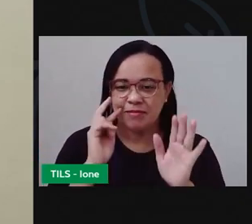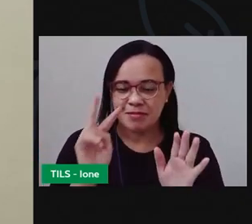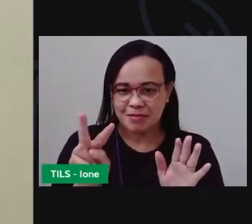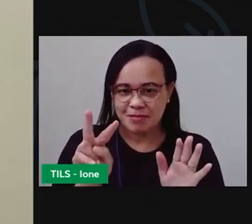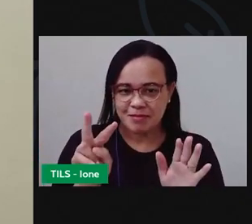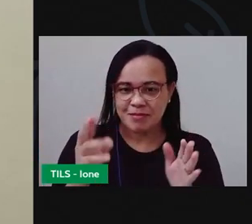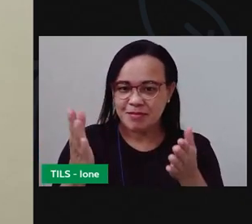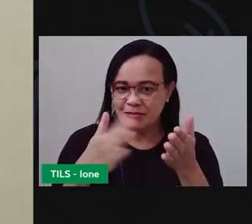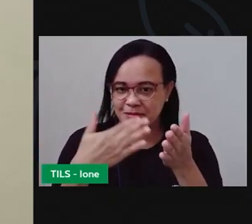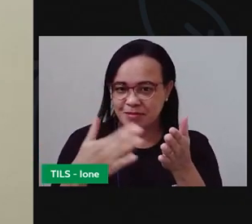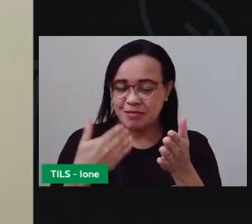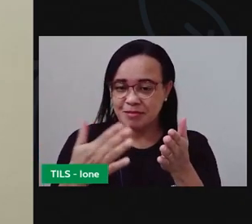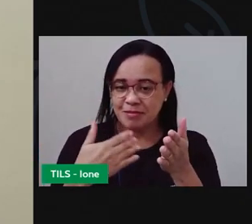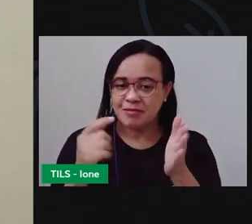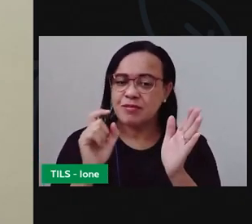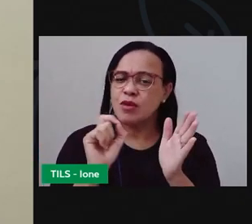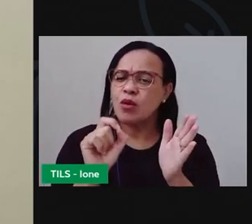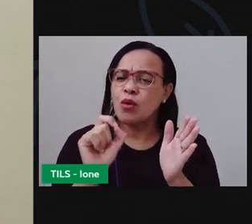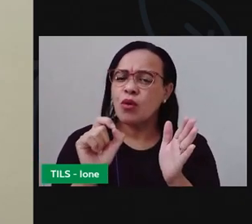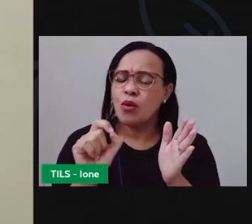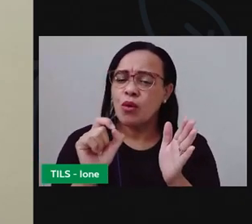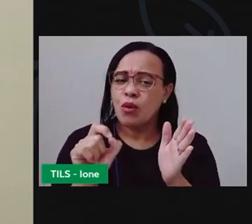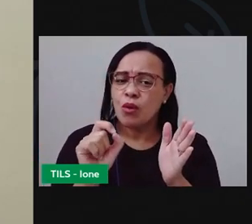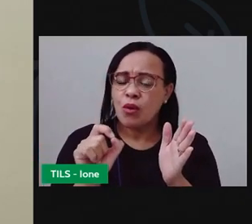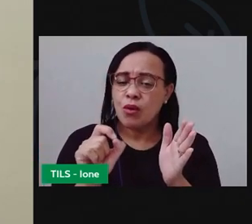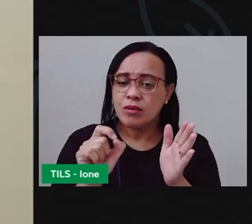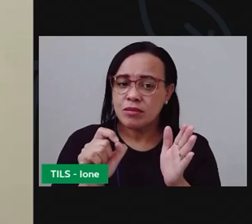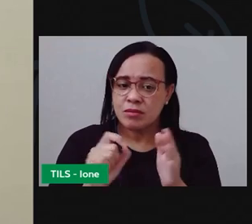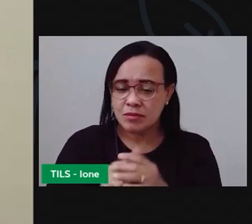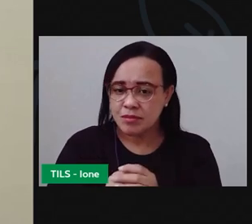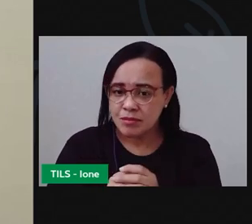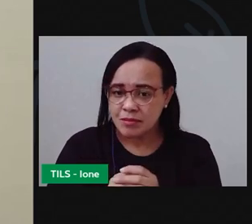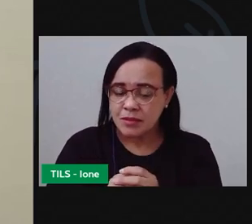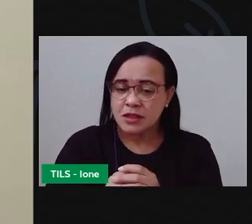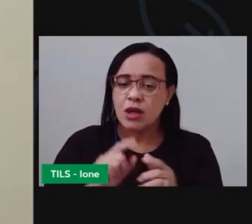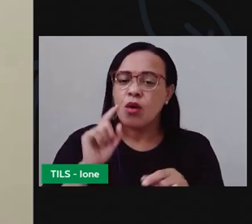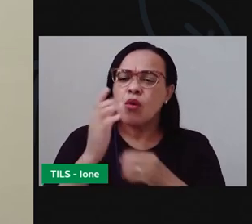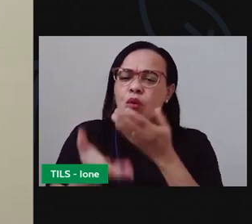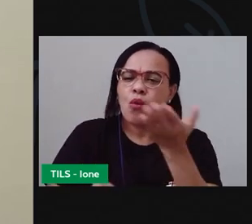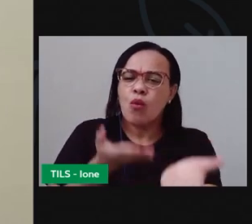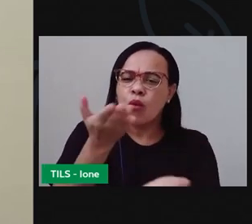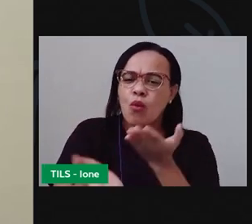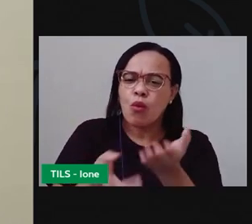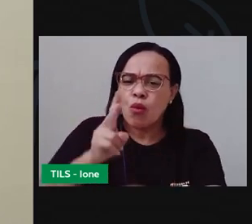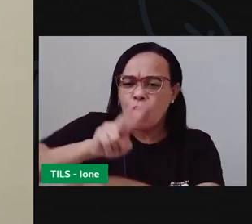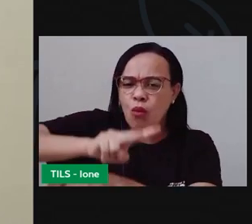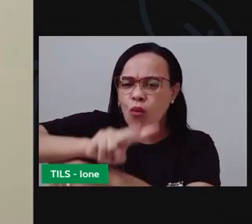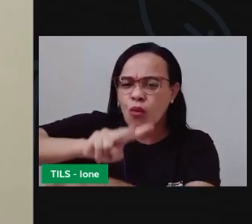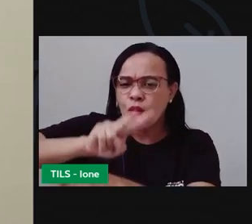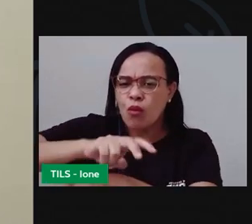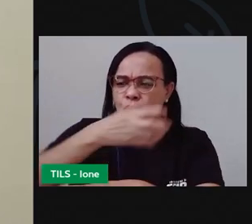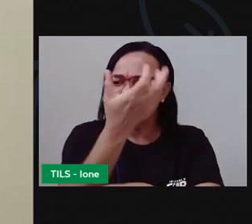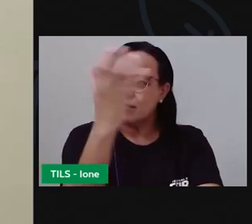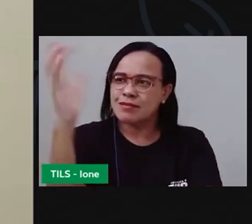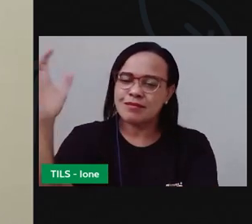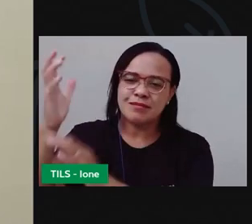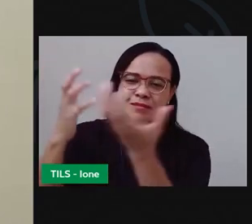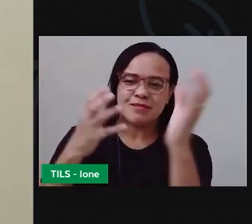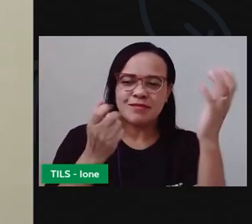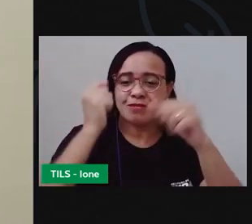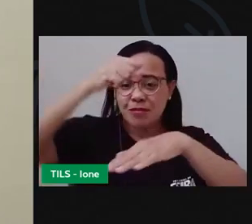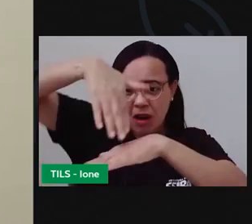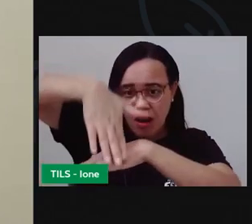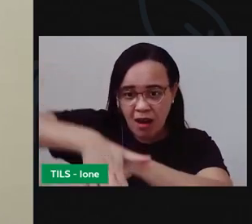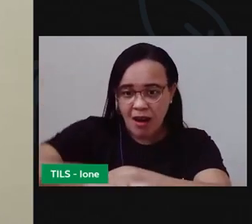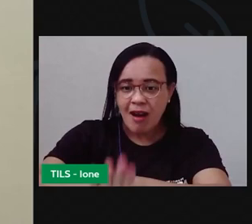Esse livro chama Zelo ao Meu Ambiente, literatura de cordeiro. E ele foi